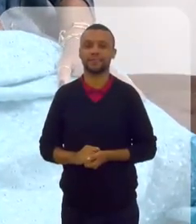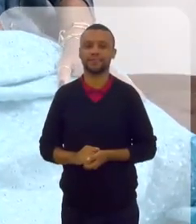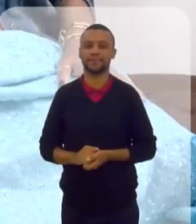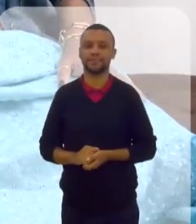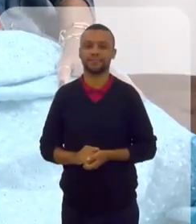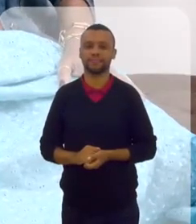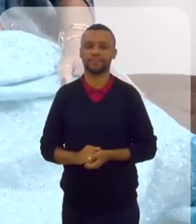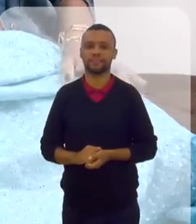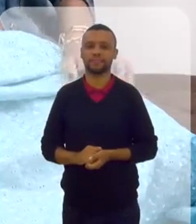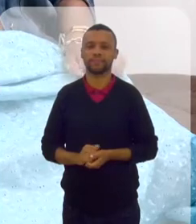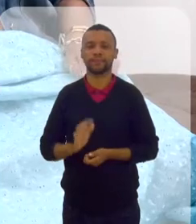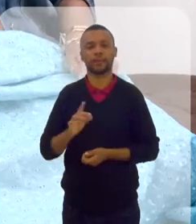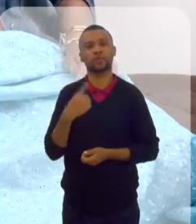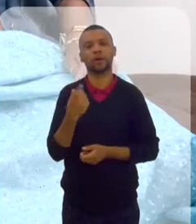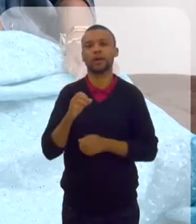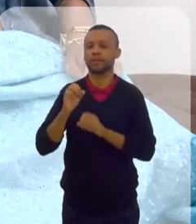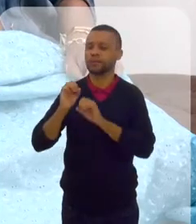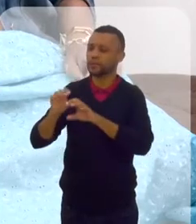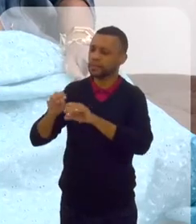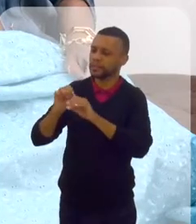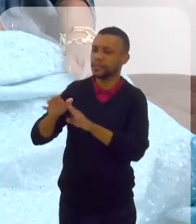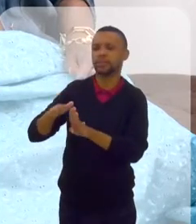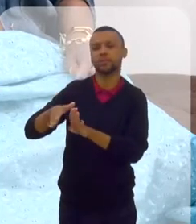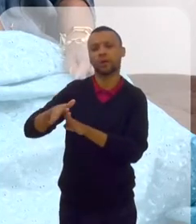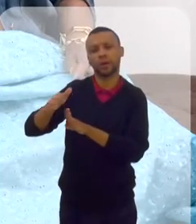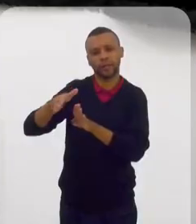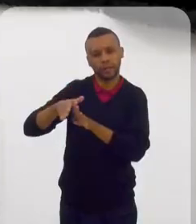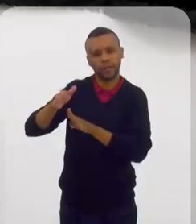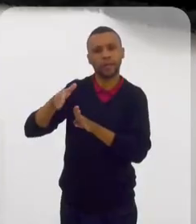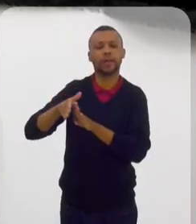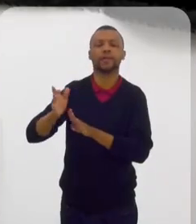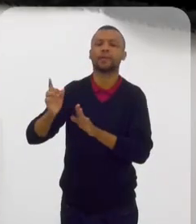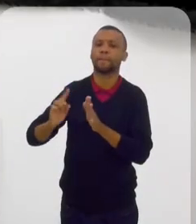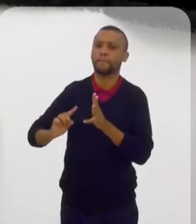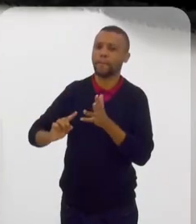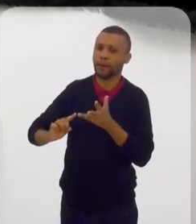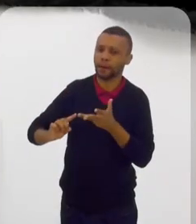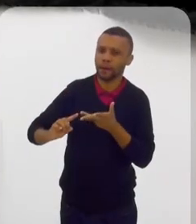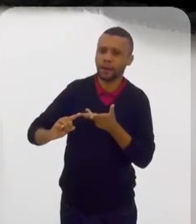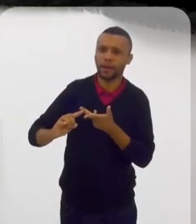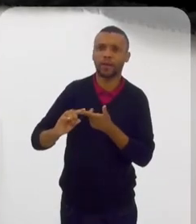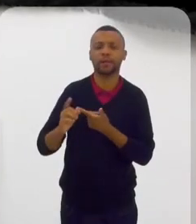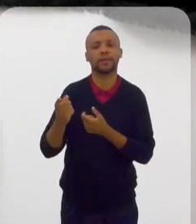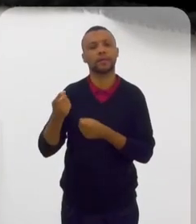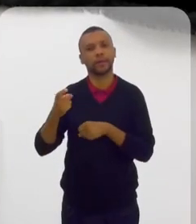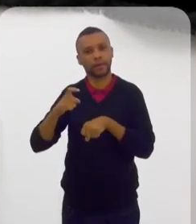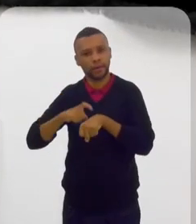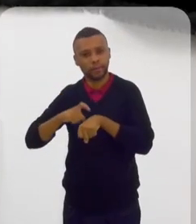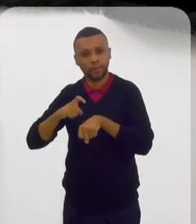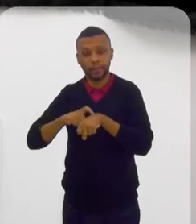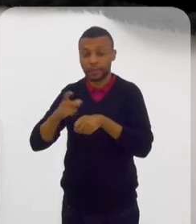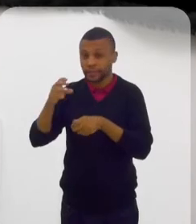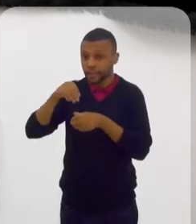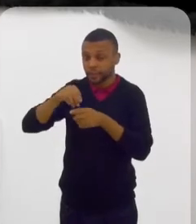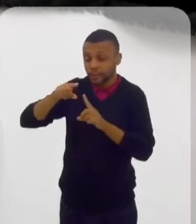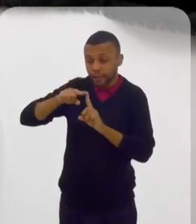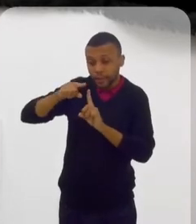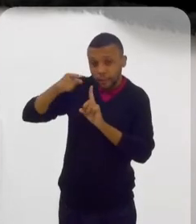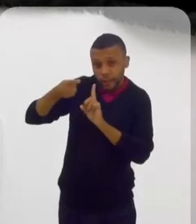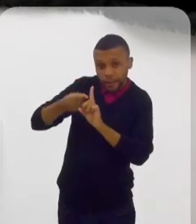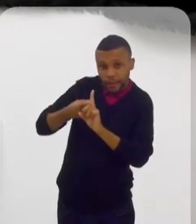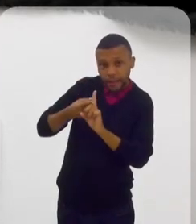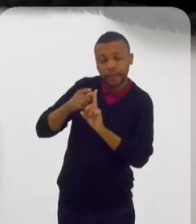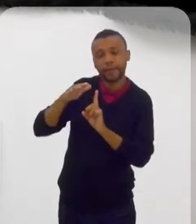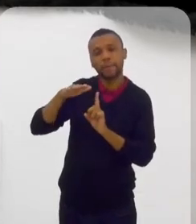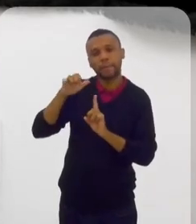Mas, assim, a gente ensina, a gente orienta, né? O que o Ibrahim falou, naquele momento que você já tem na barriga da